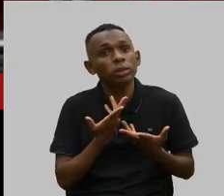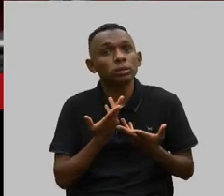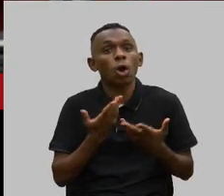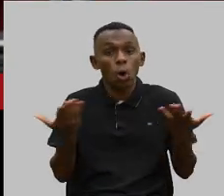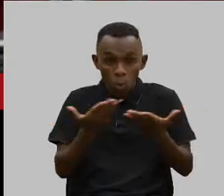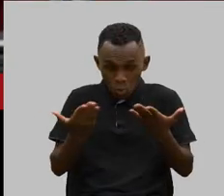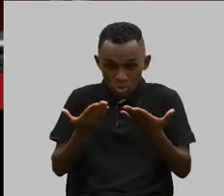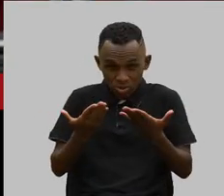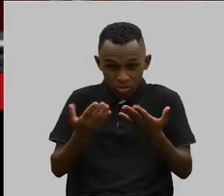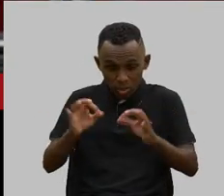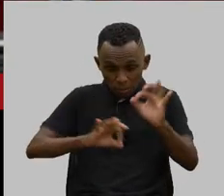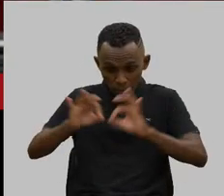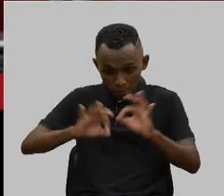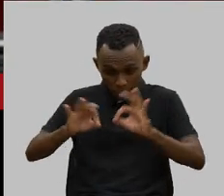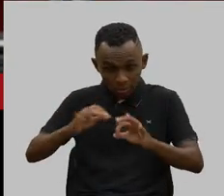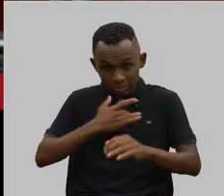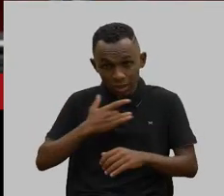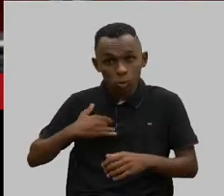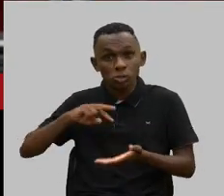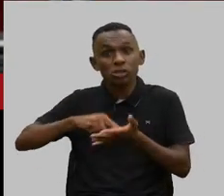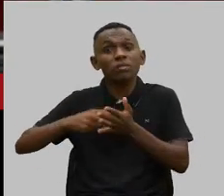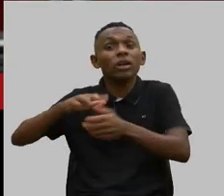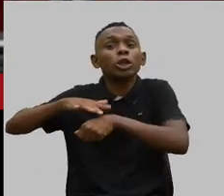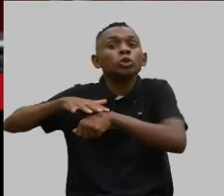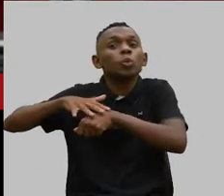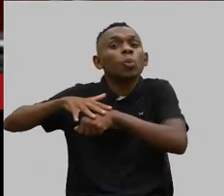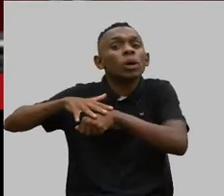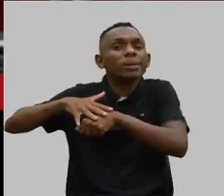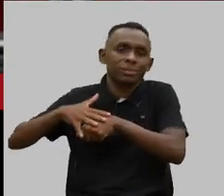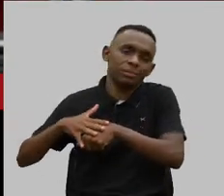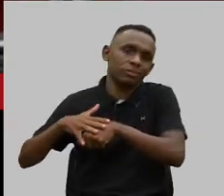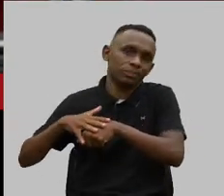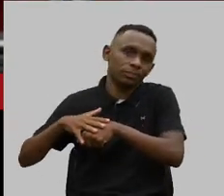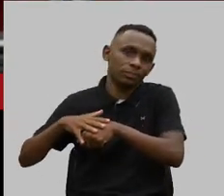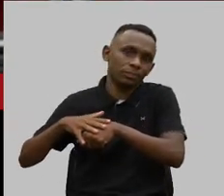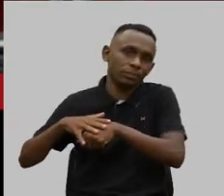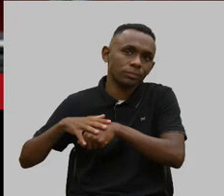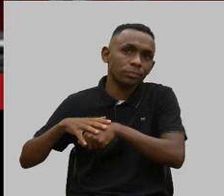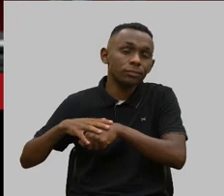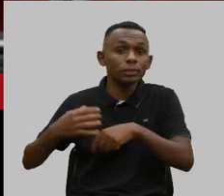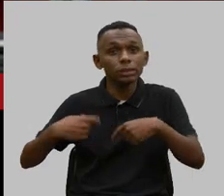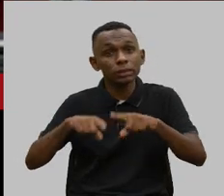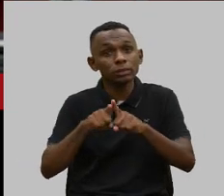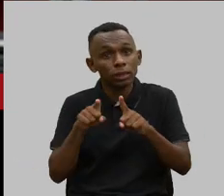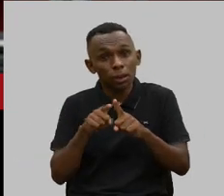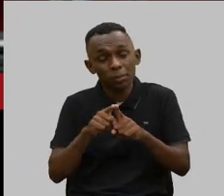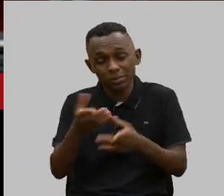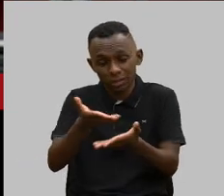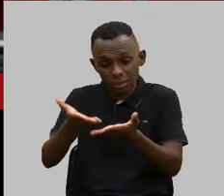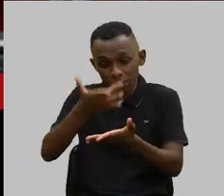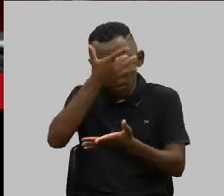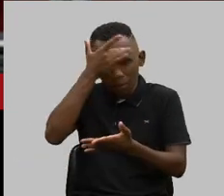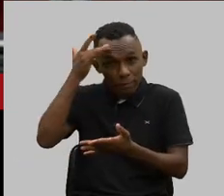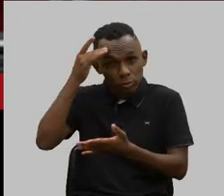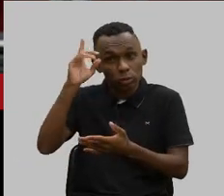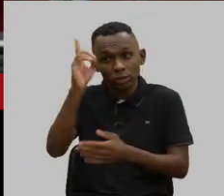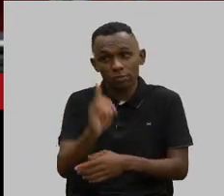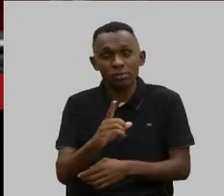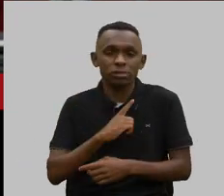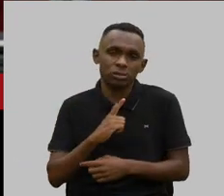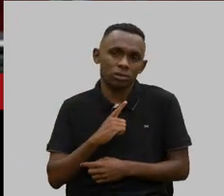plano de saúde trabalha quando você já está doente, não trabalha com profilaxia. E muito menos tratamento de pessoas que têm transtorno. Então,